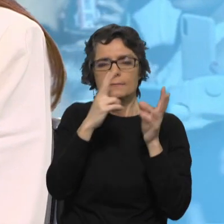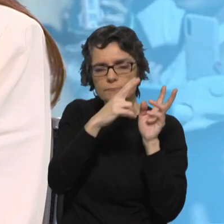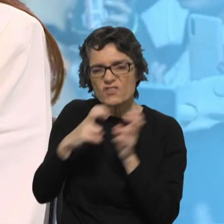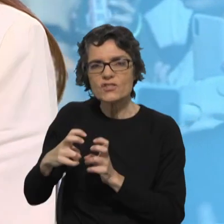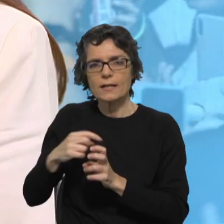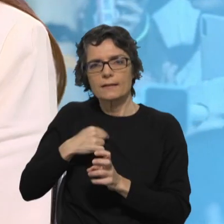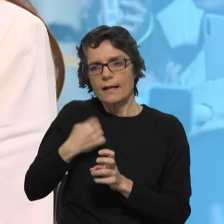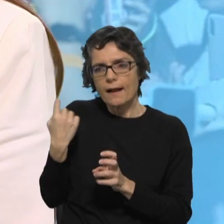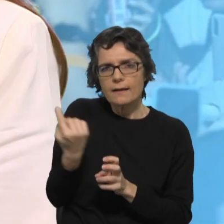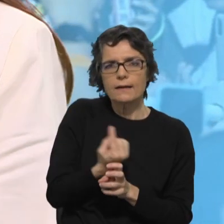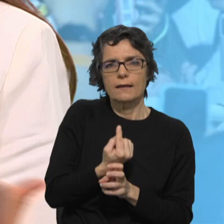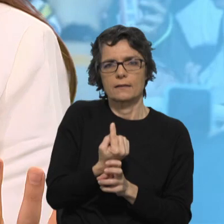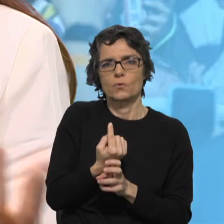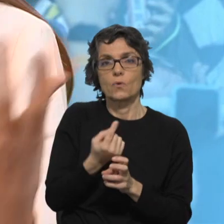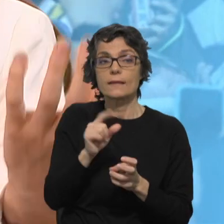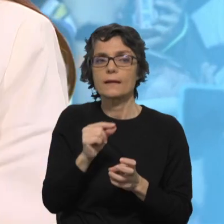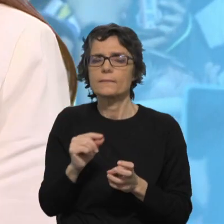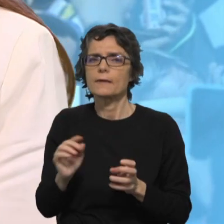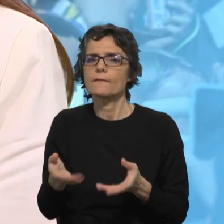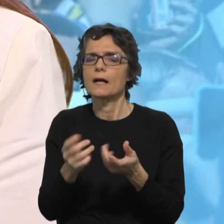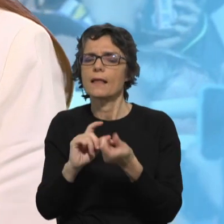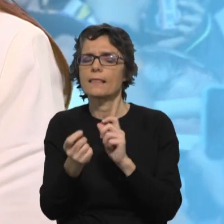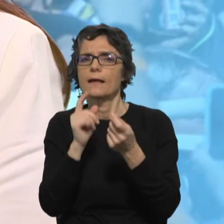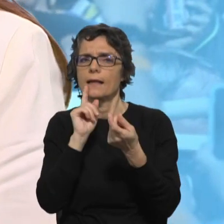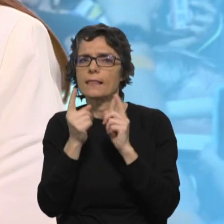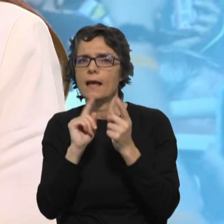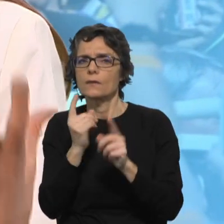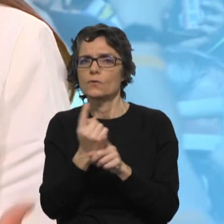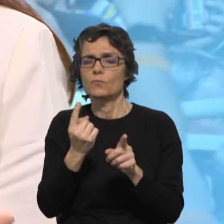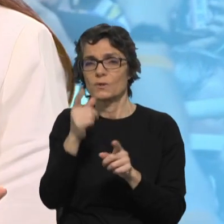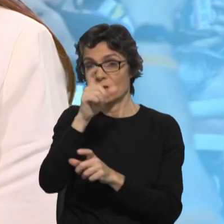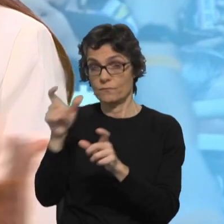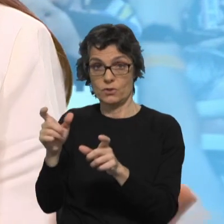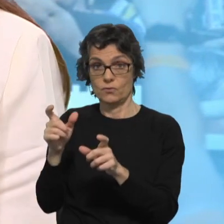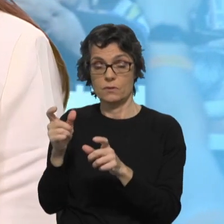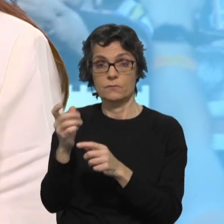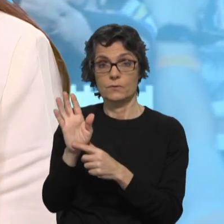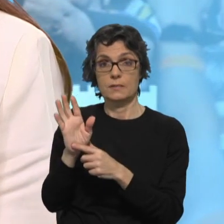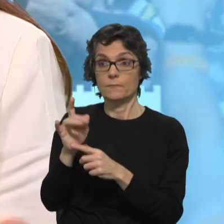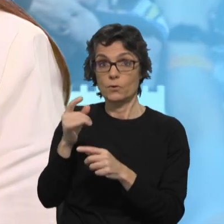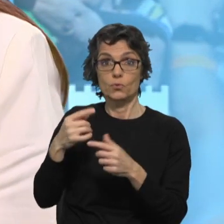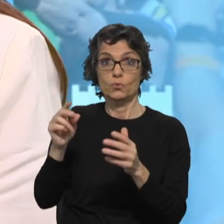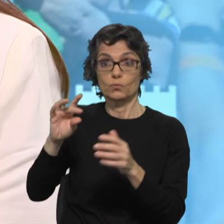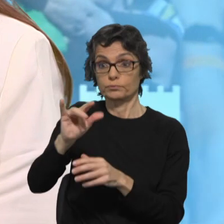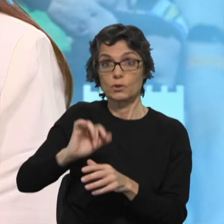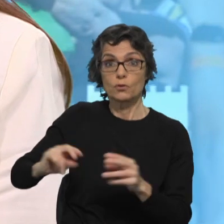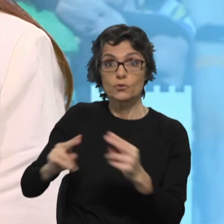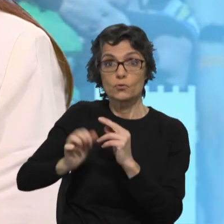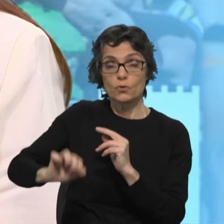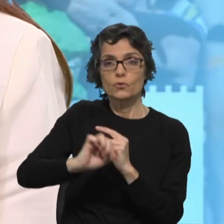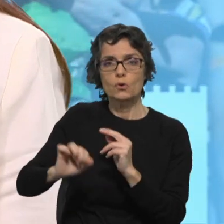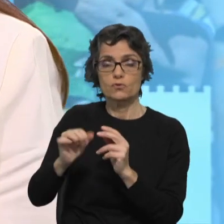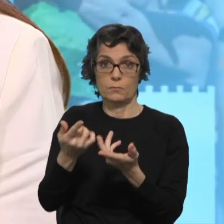e criar momentos de diálogo. que nós temos visto com estas conversas pelo país, as pessoas aparecem. A conversa em Braga teve 100 pessoas